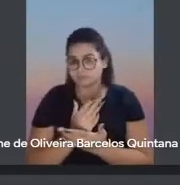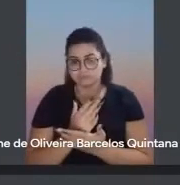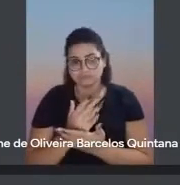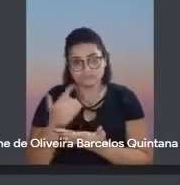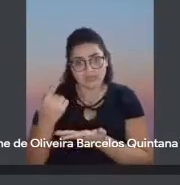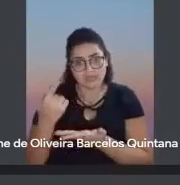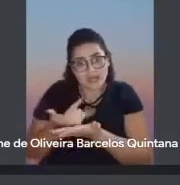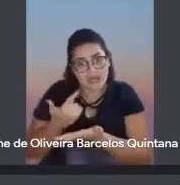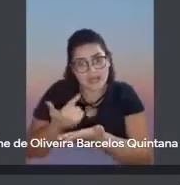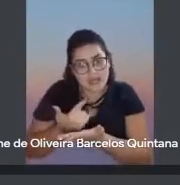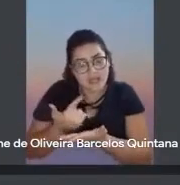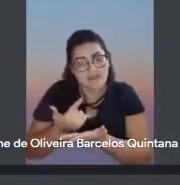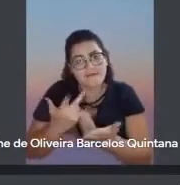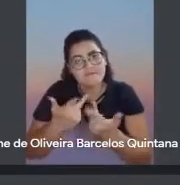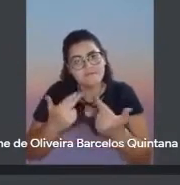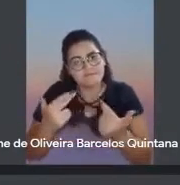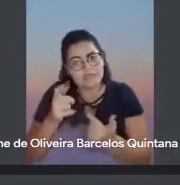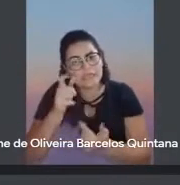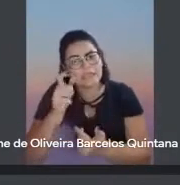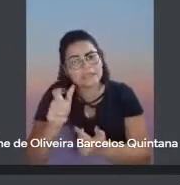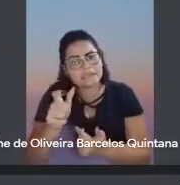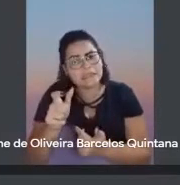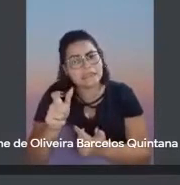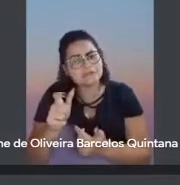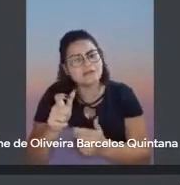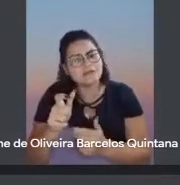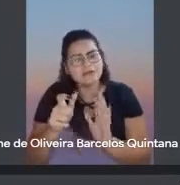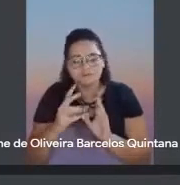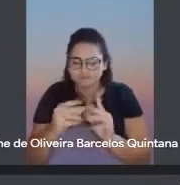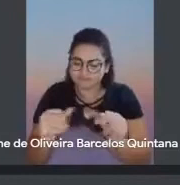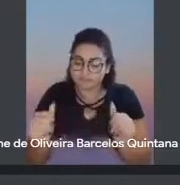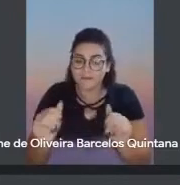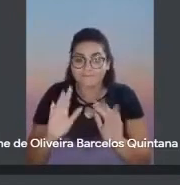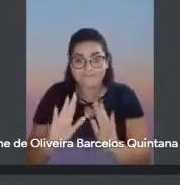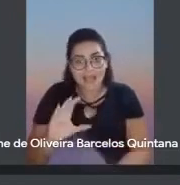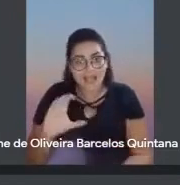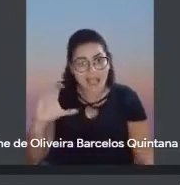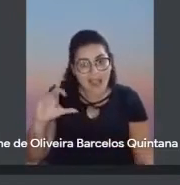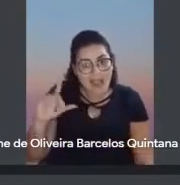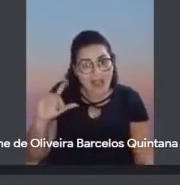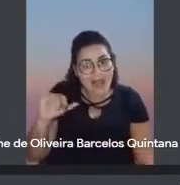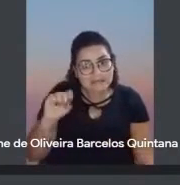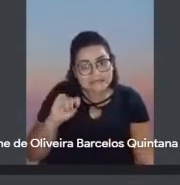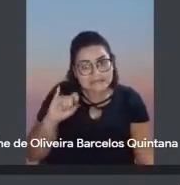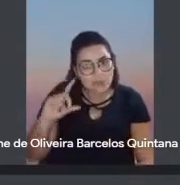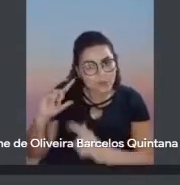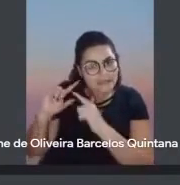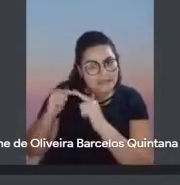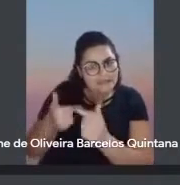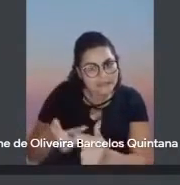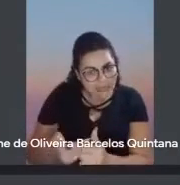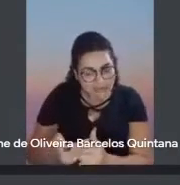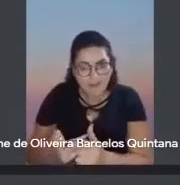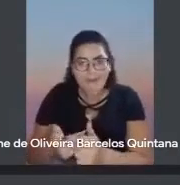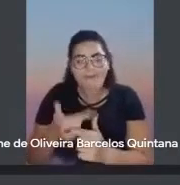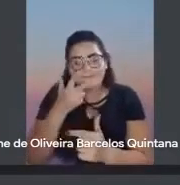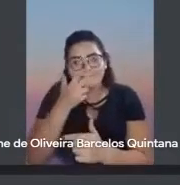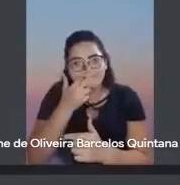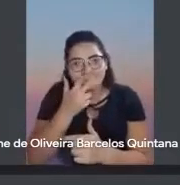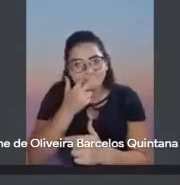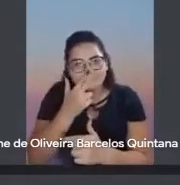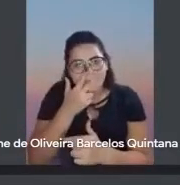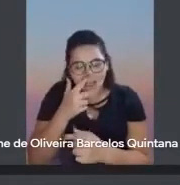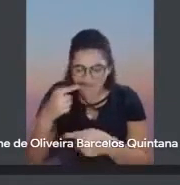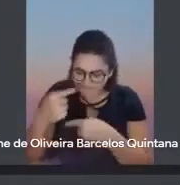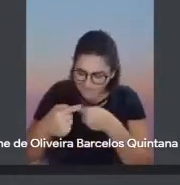Que às vezes são interessantes, mas não ficam. Mas o clássico, ele tem uma força que faz com que aquilo remeta a gerações